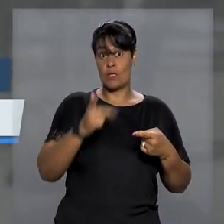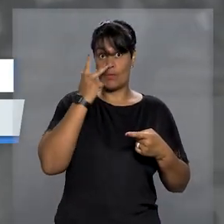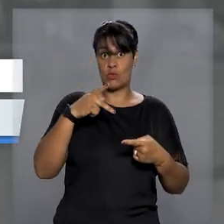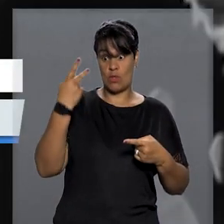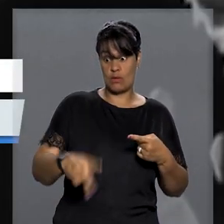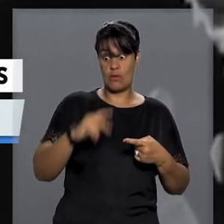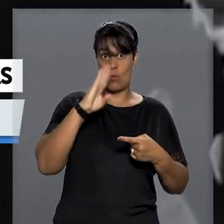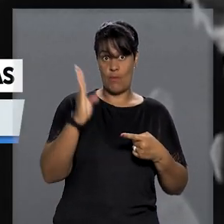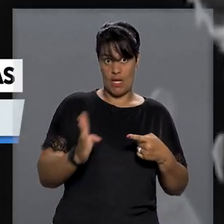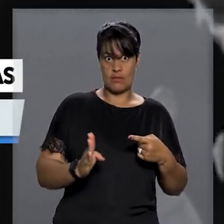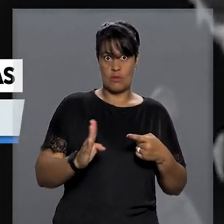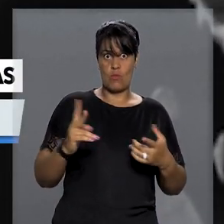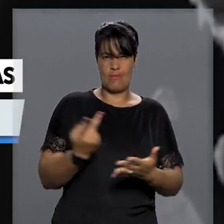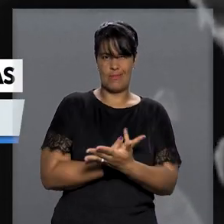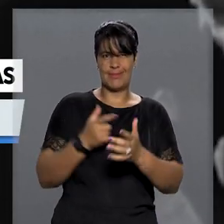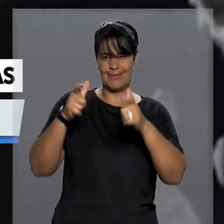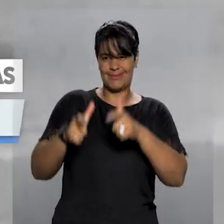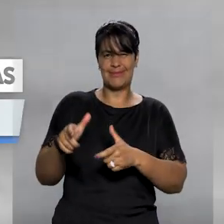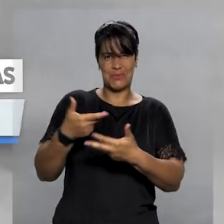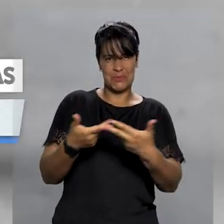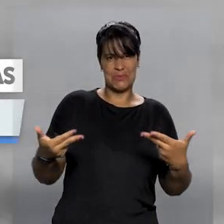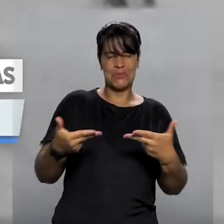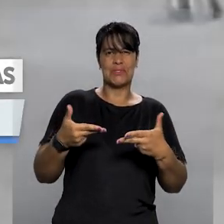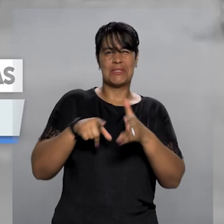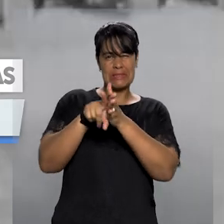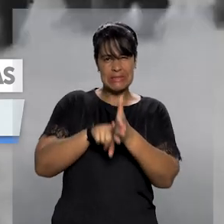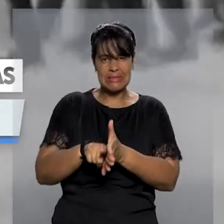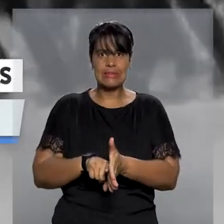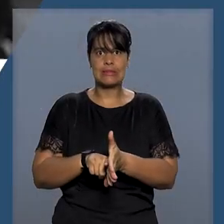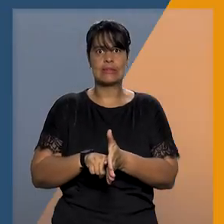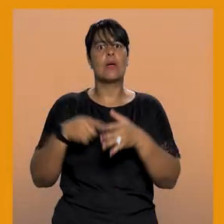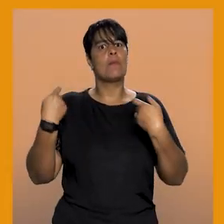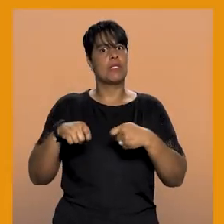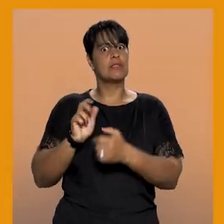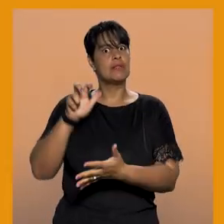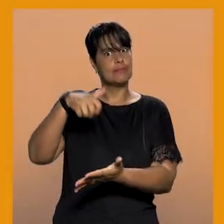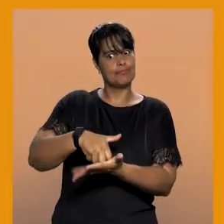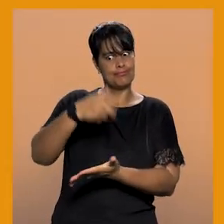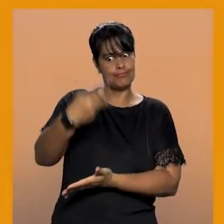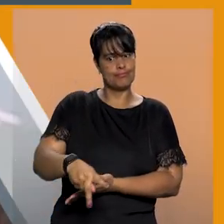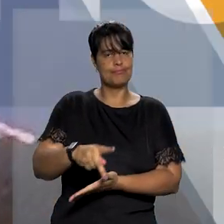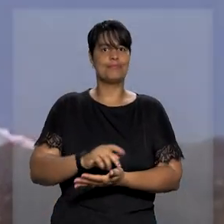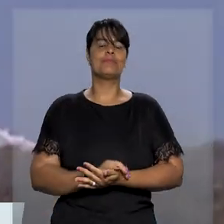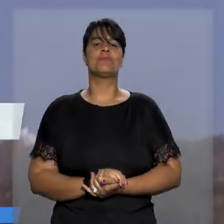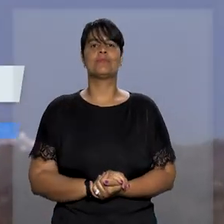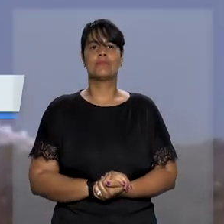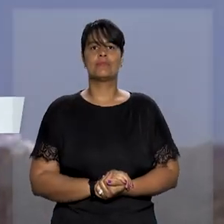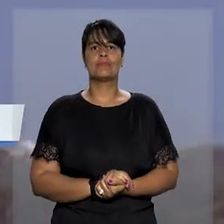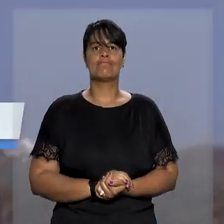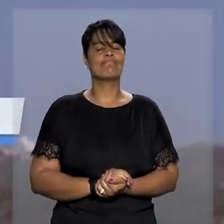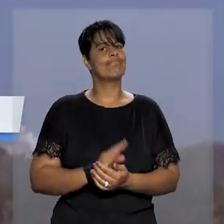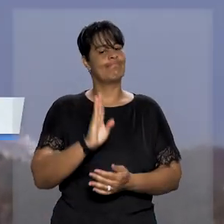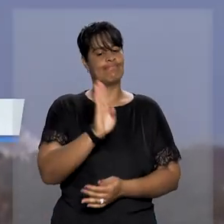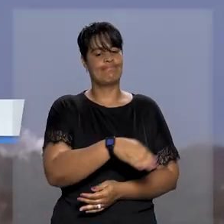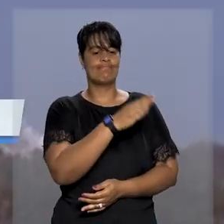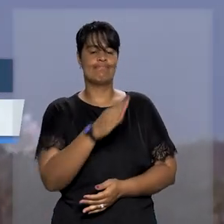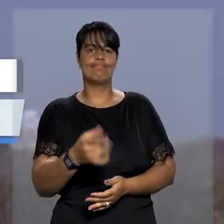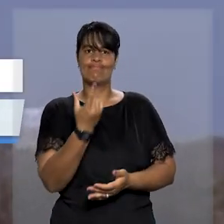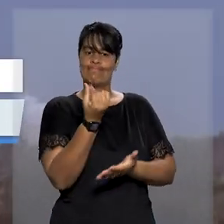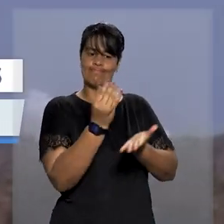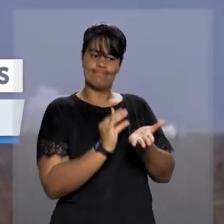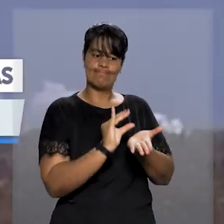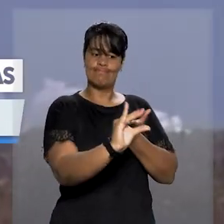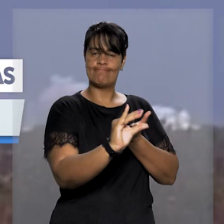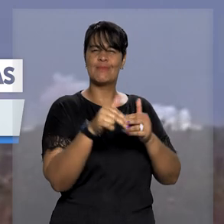na operação Condor terá analisado o cumprimento da pena no Brasil. Afastada indenização dupla por